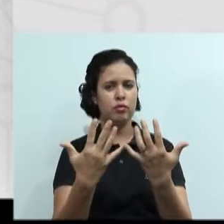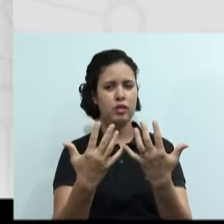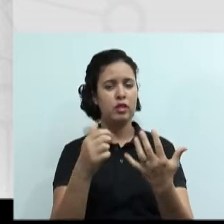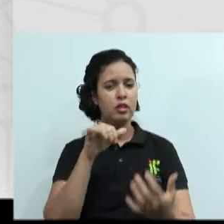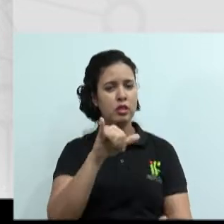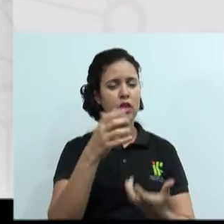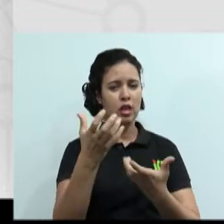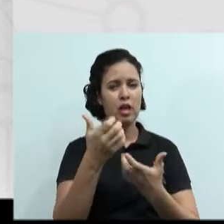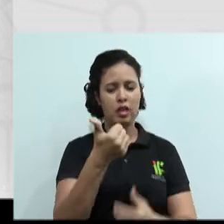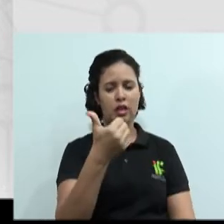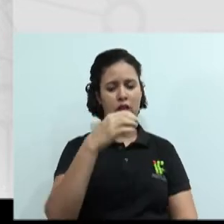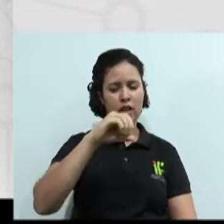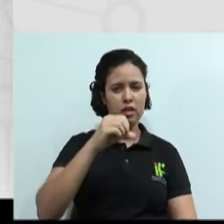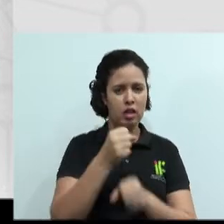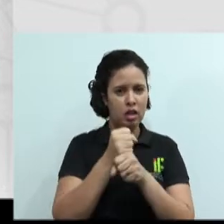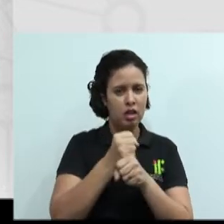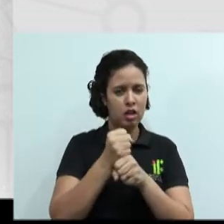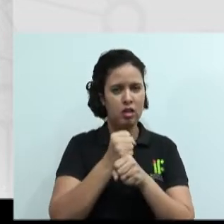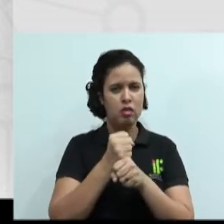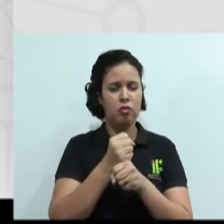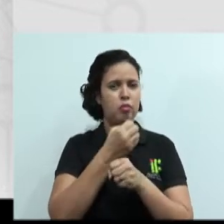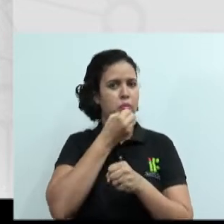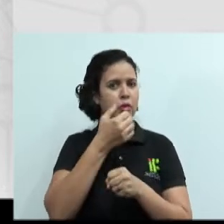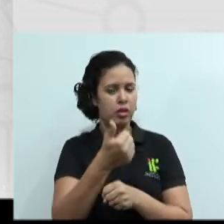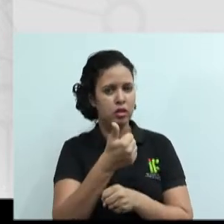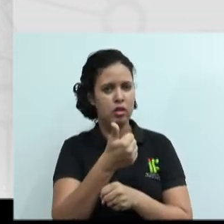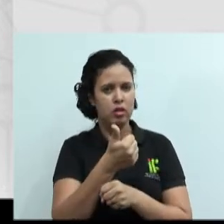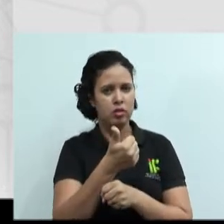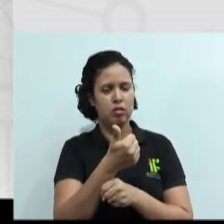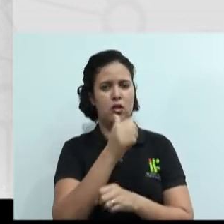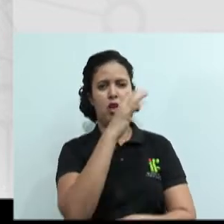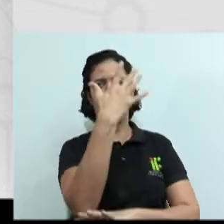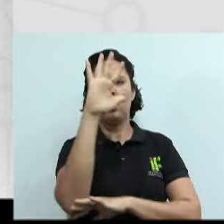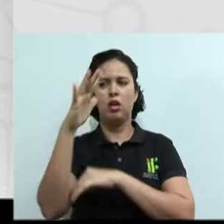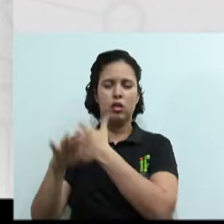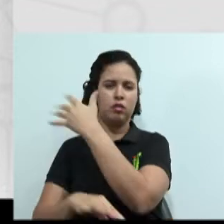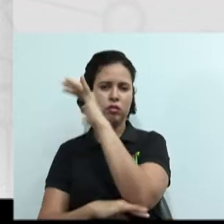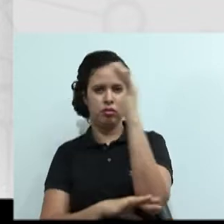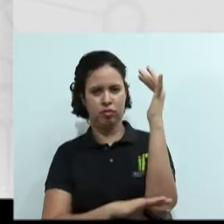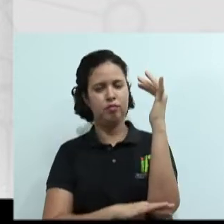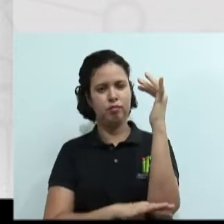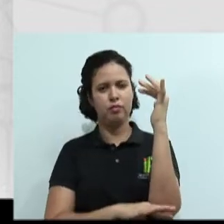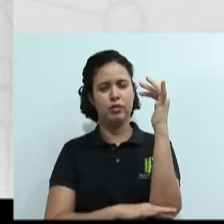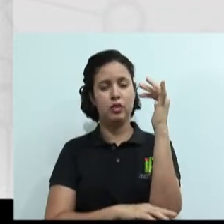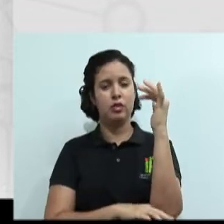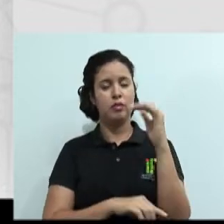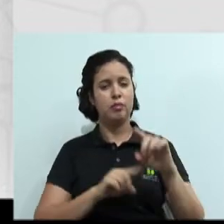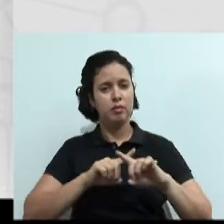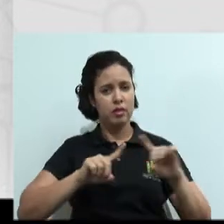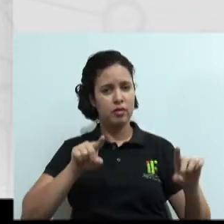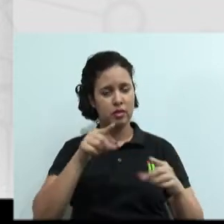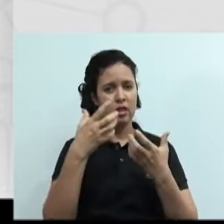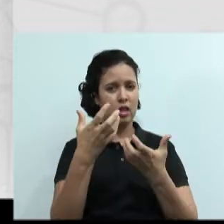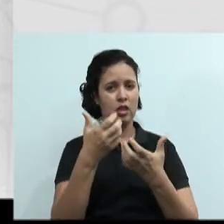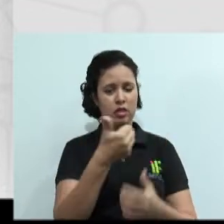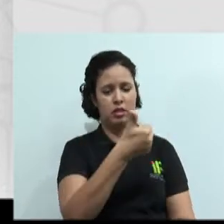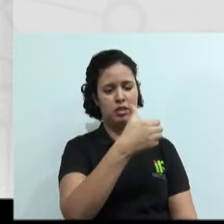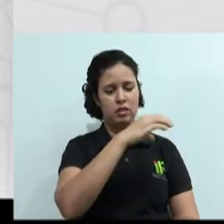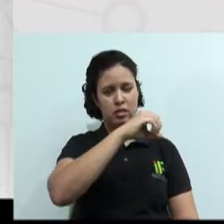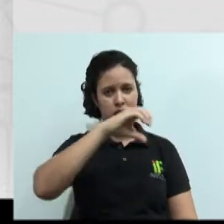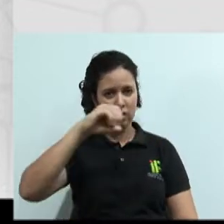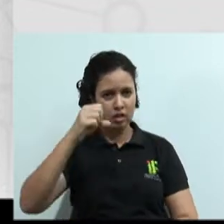quer dez anos de prosperidade, então cultive árvores. Mas se você quer cem anos de prosperidade,